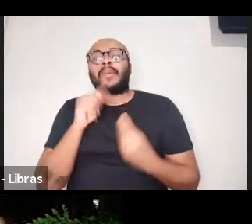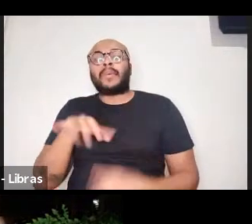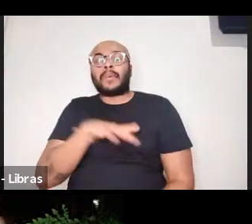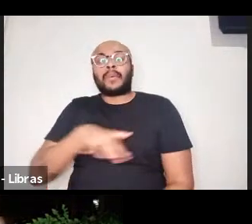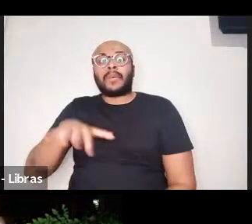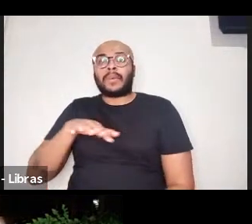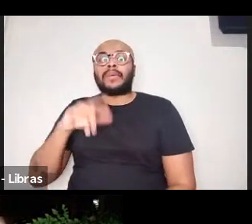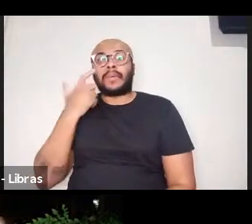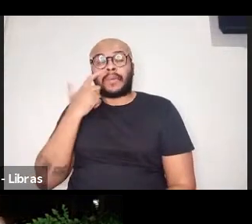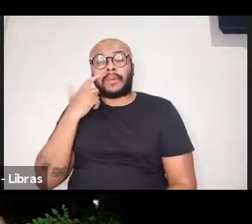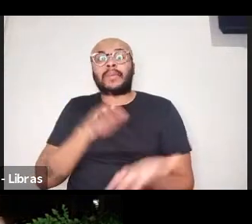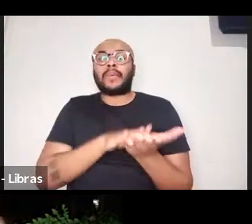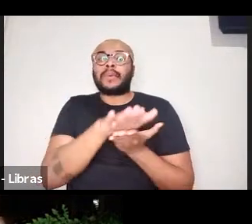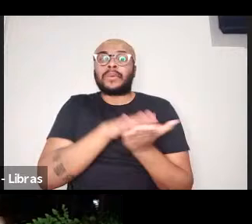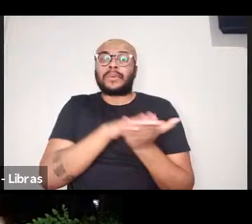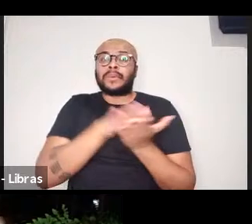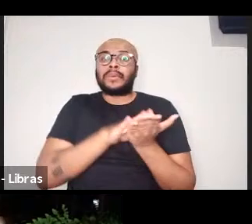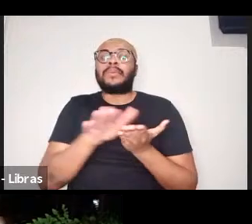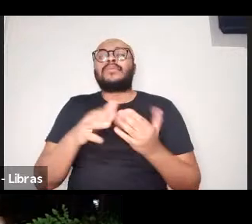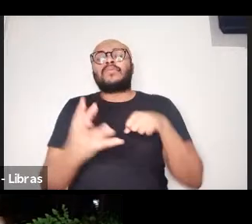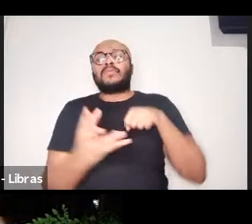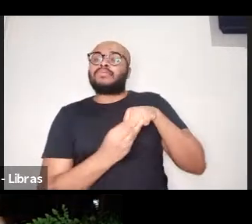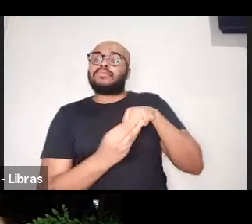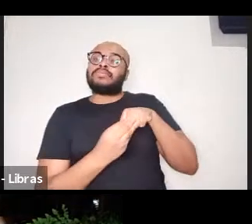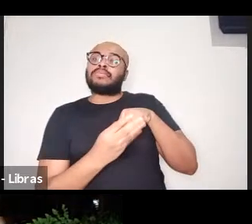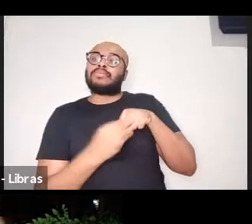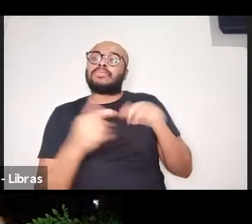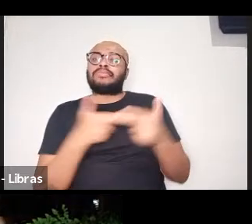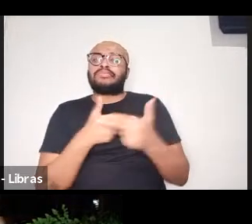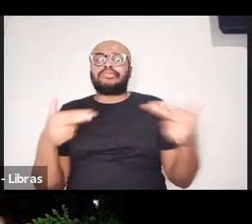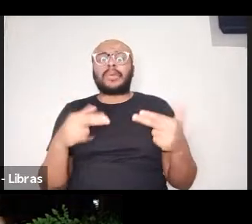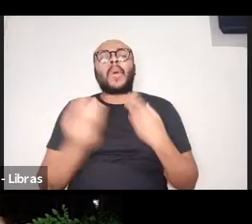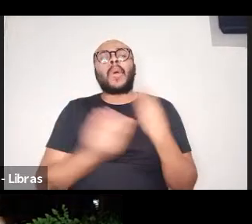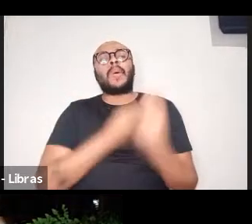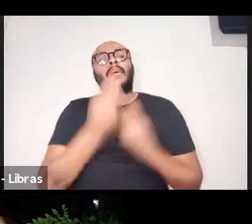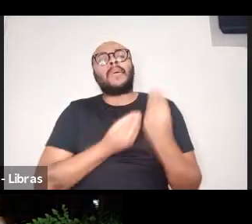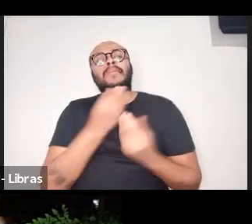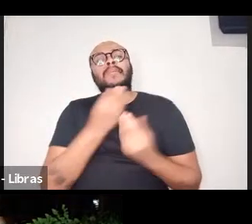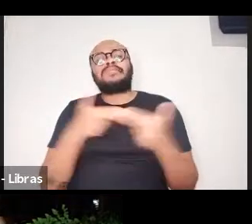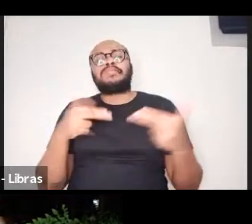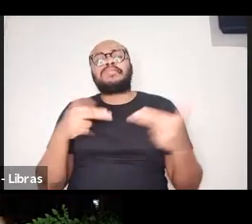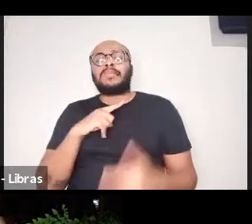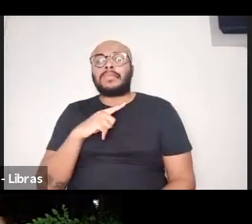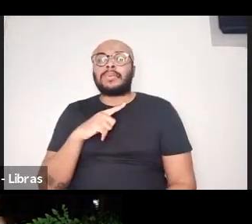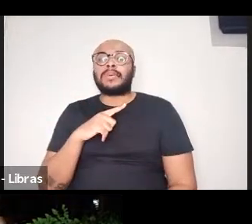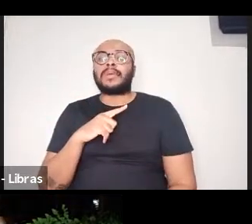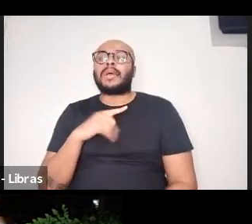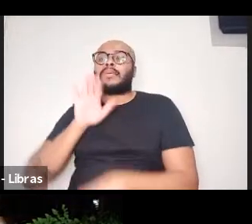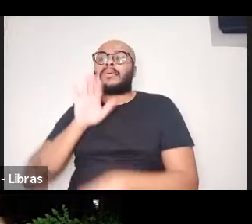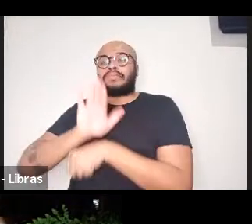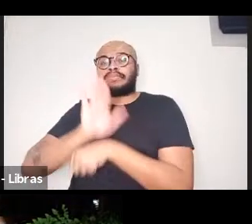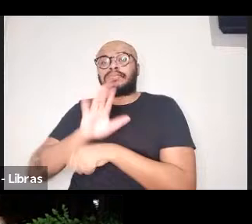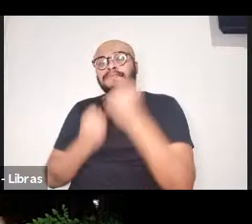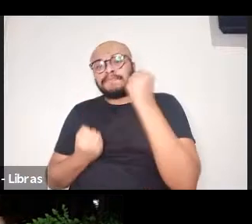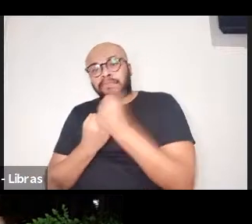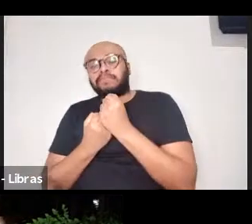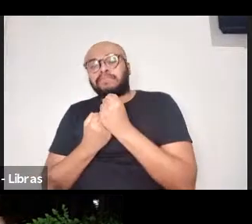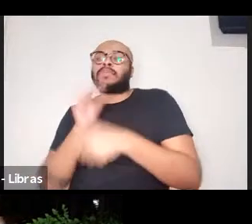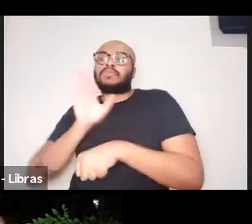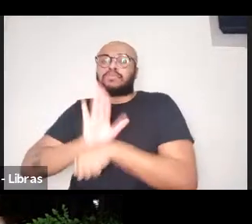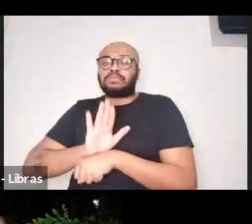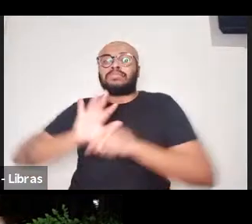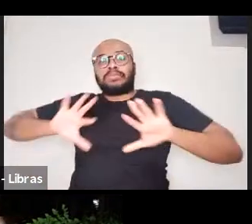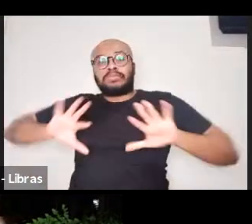produção de conhecimento, no sentido de favorecer o debate acadêmico,